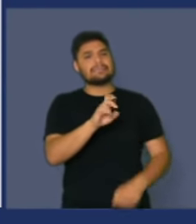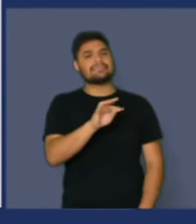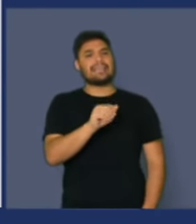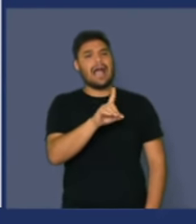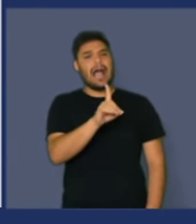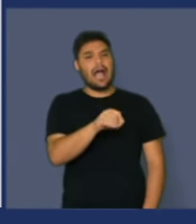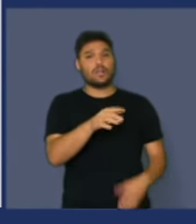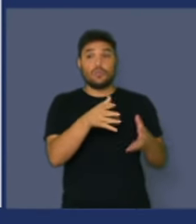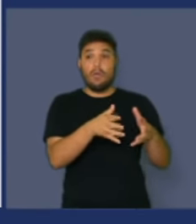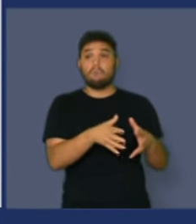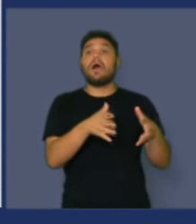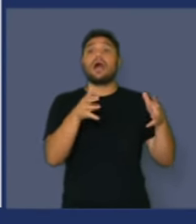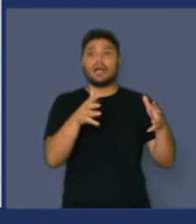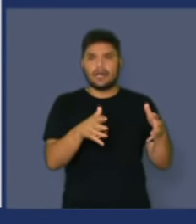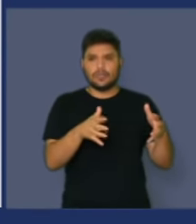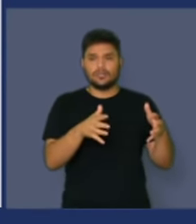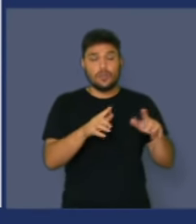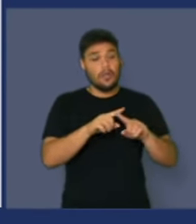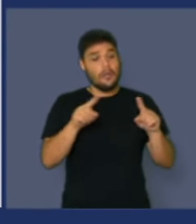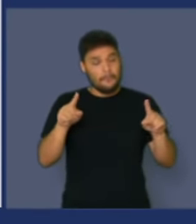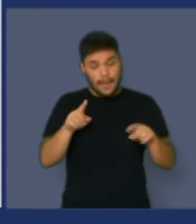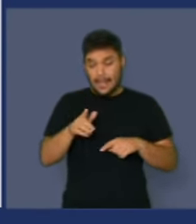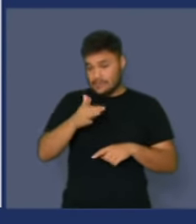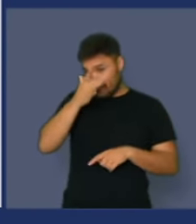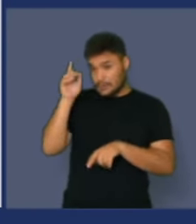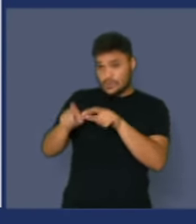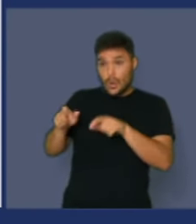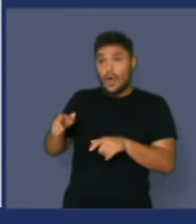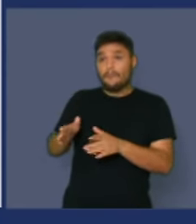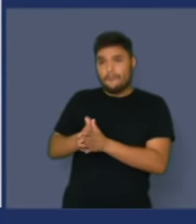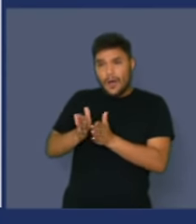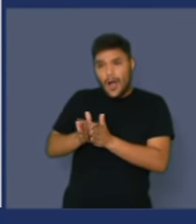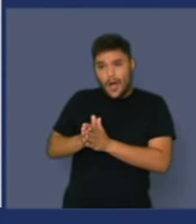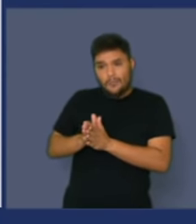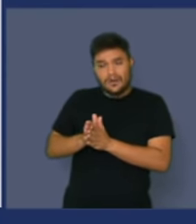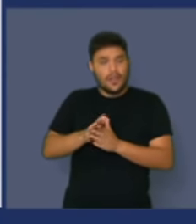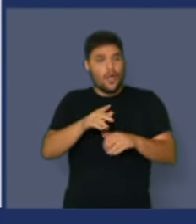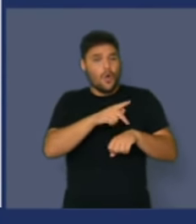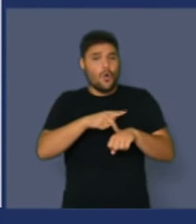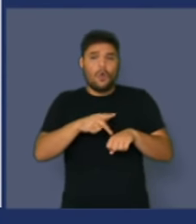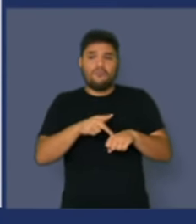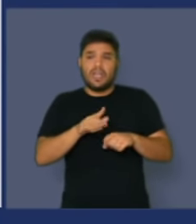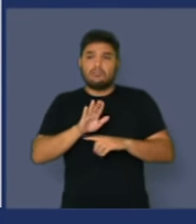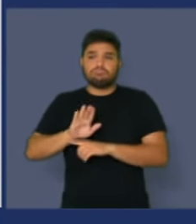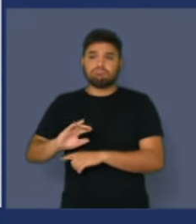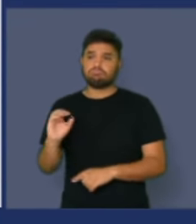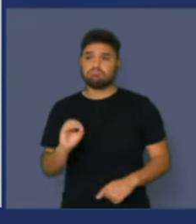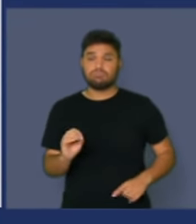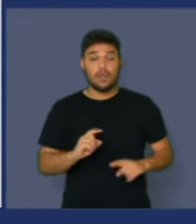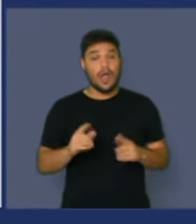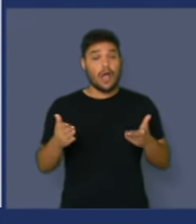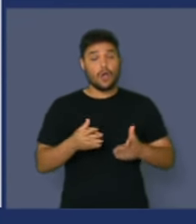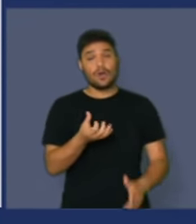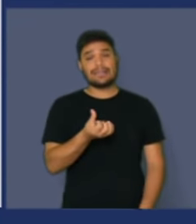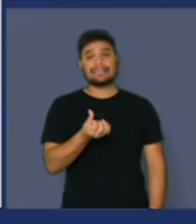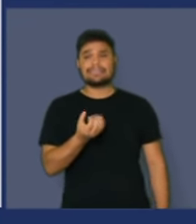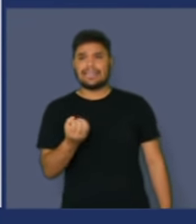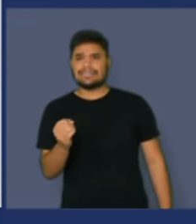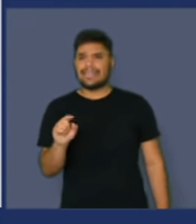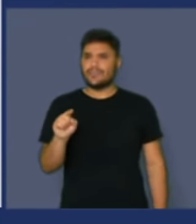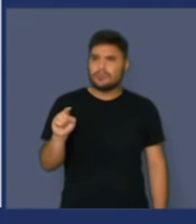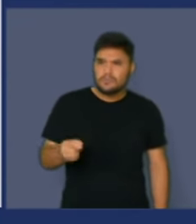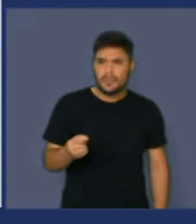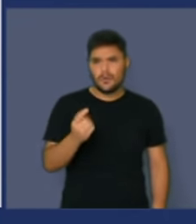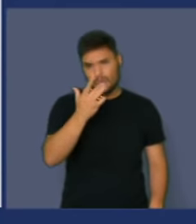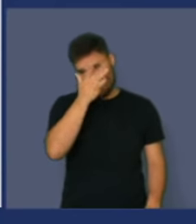sido mínimo para a classe trabalhadora. Estamos aí com 600 mil mortos, 600 mil